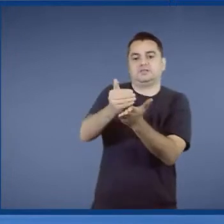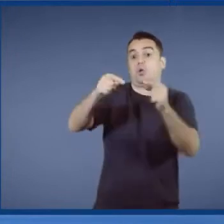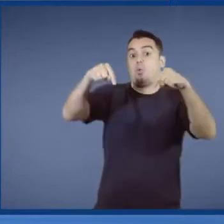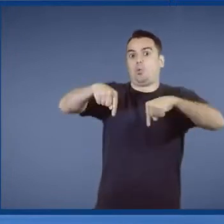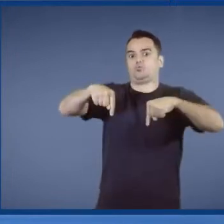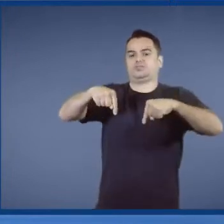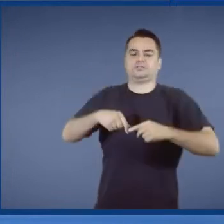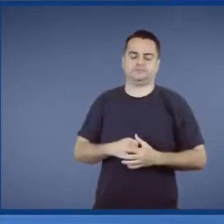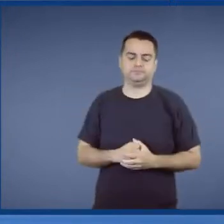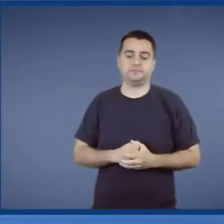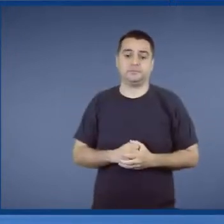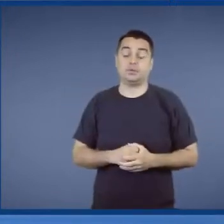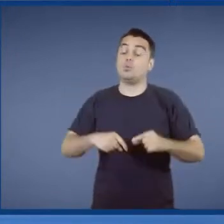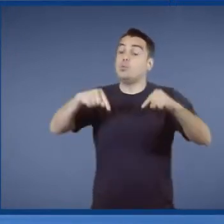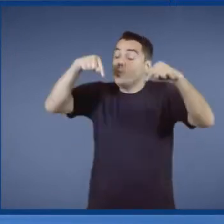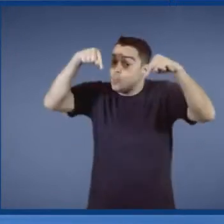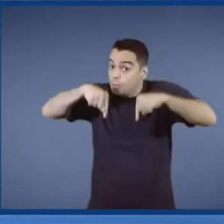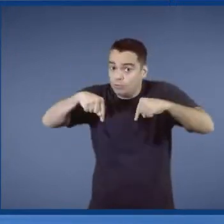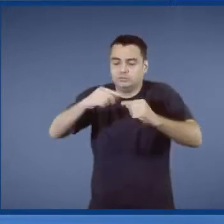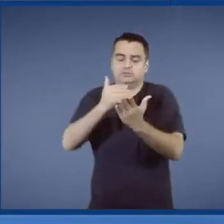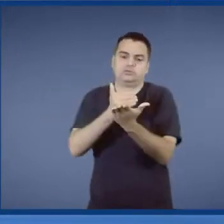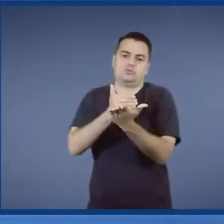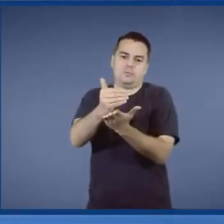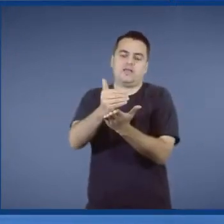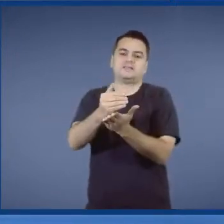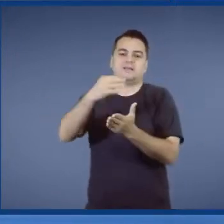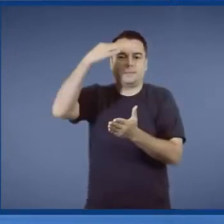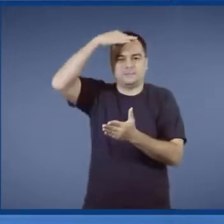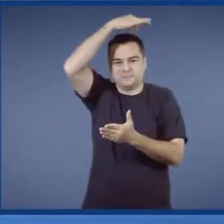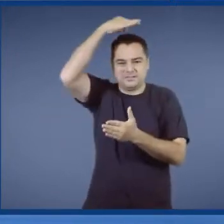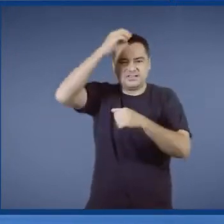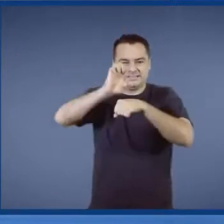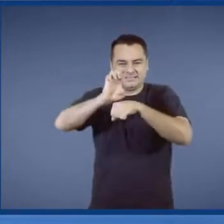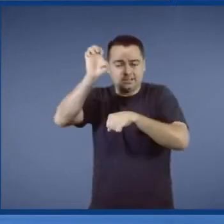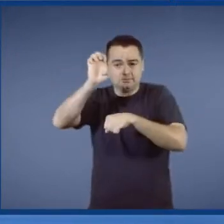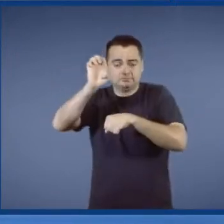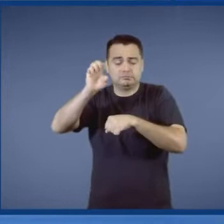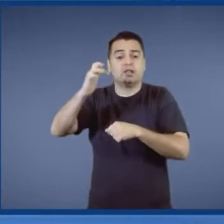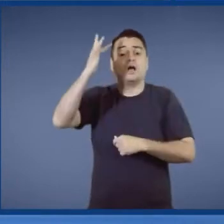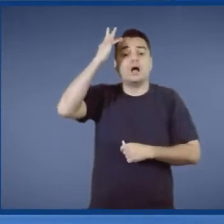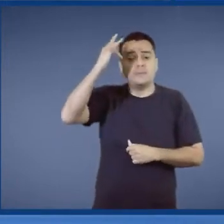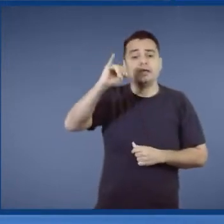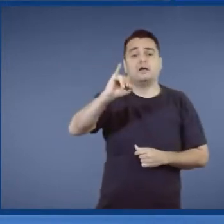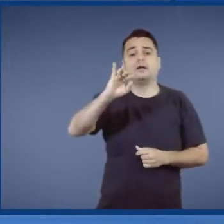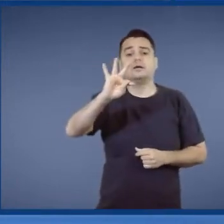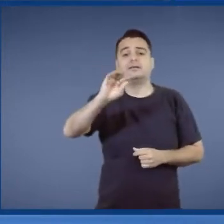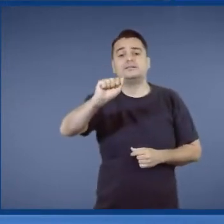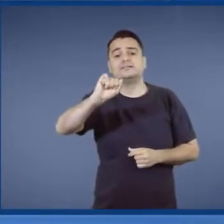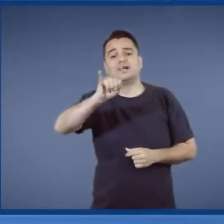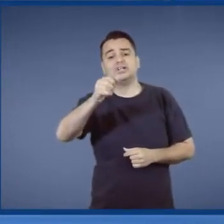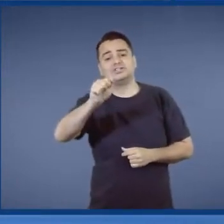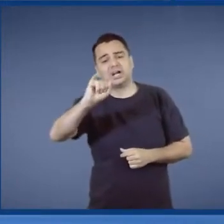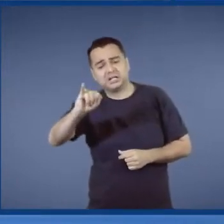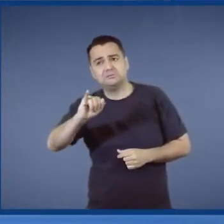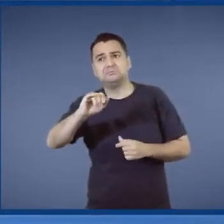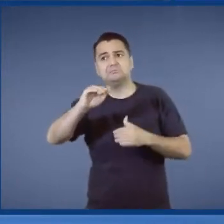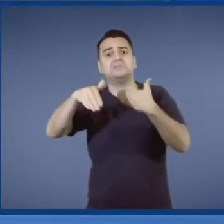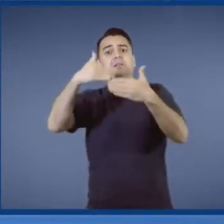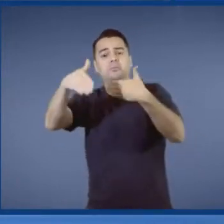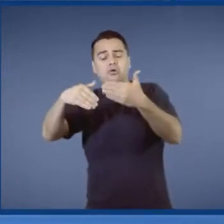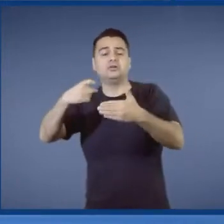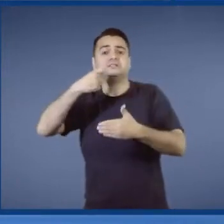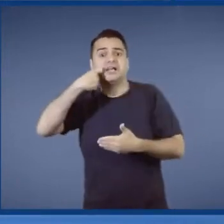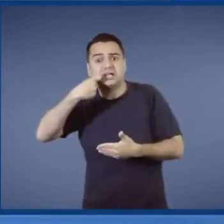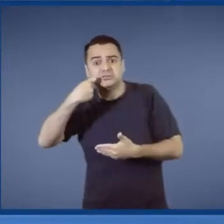Nós começamos hoje com o Porto do Espírito Santo. Mas amanhã vai ser o Porto de Itajaí, vai ser o Porto de São Sebastião,